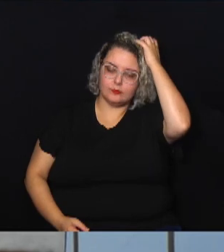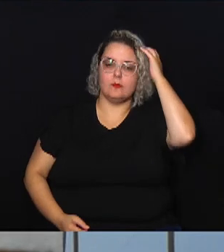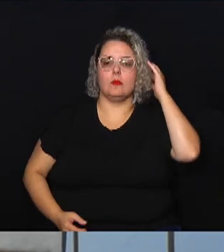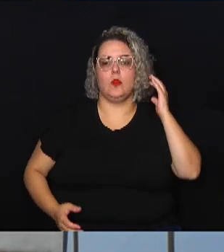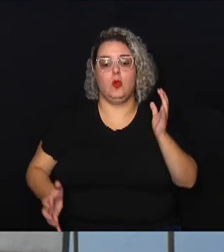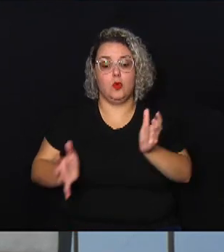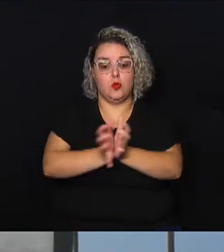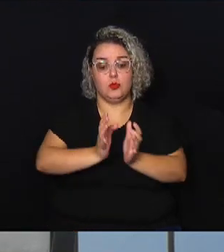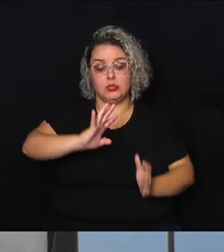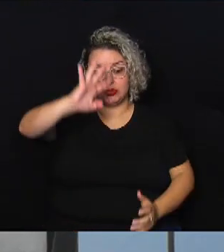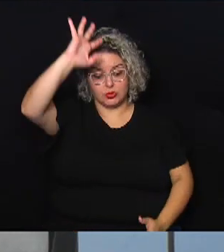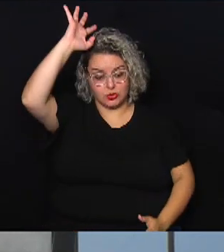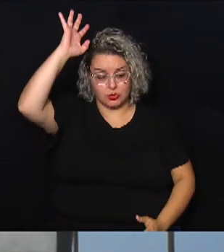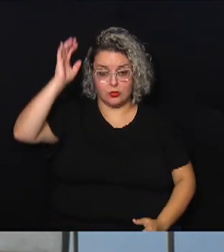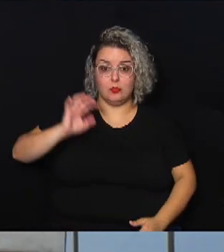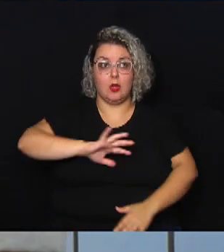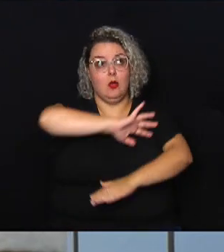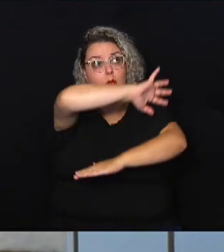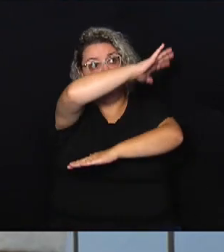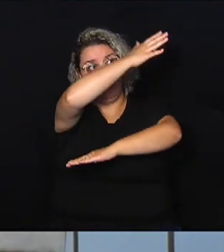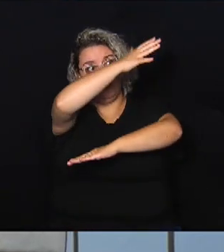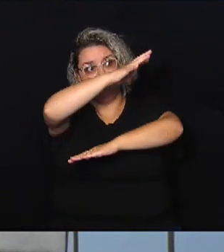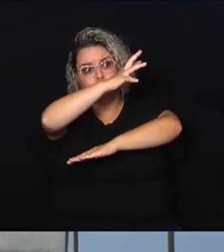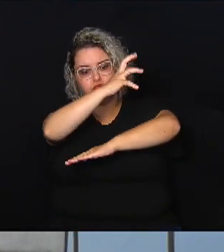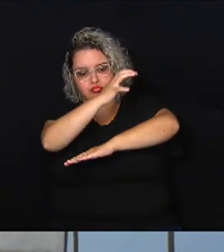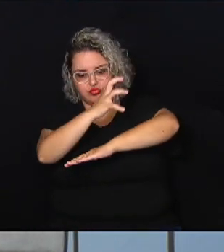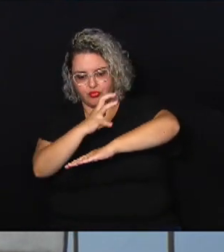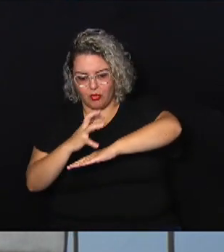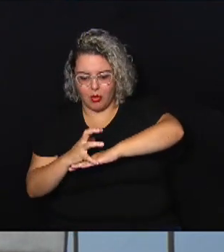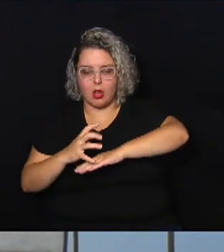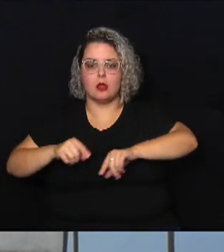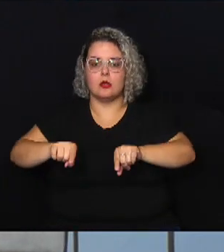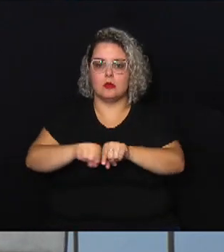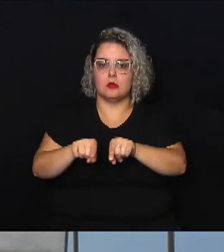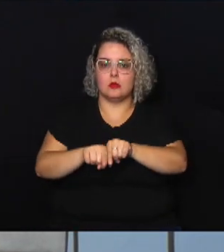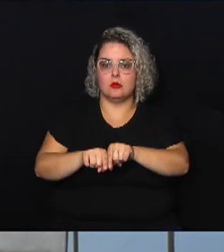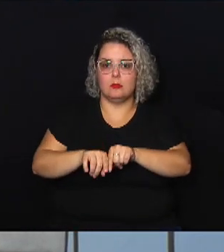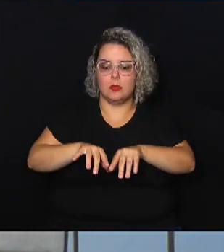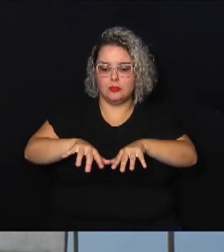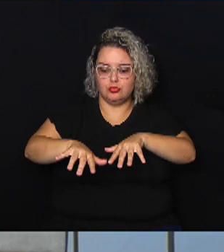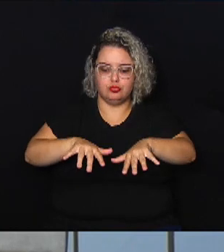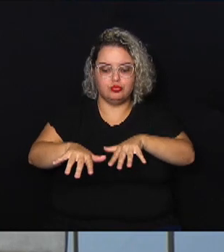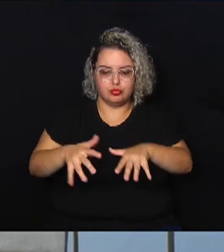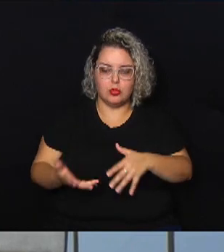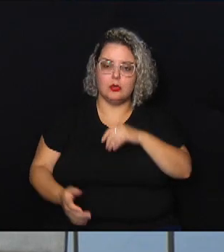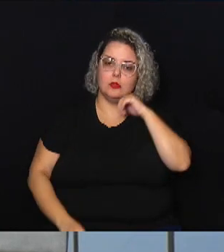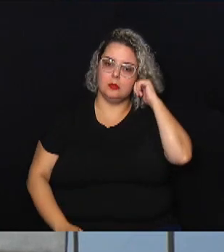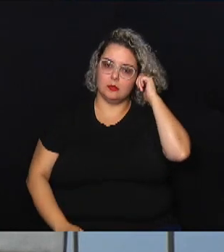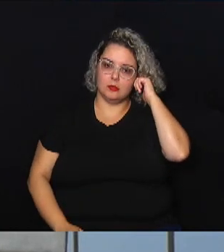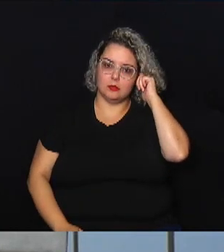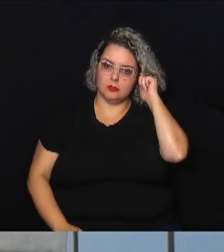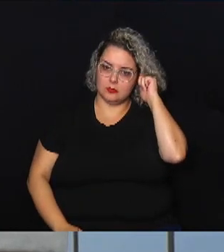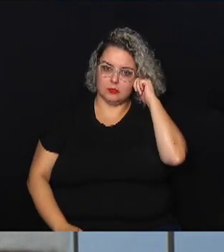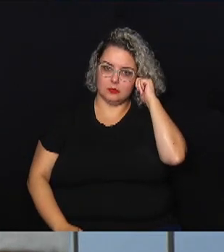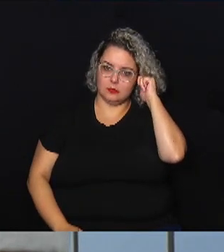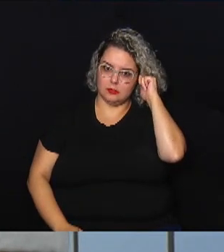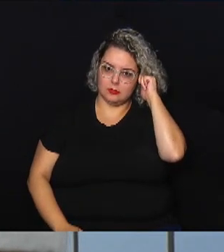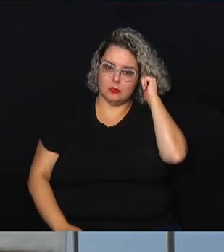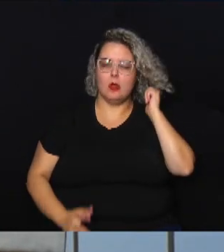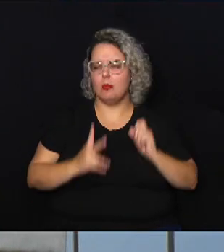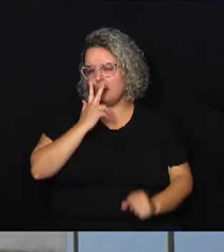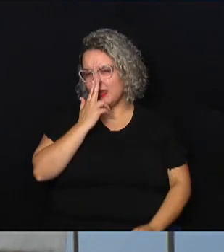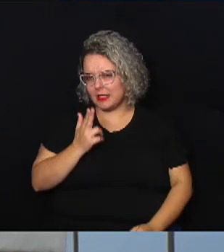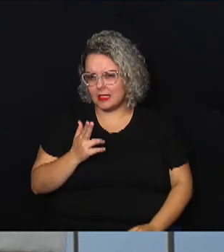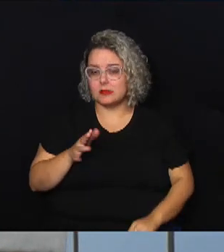ocorrência de desabamento e deslocamento de massa. São duas ocorrências diferentes, parecidas, porém diferentes.